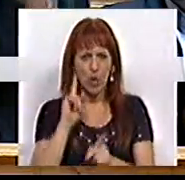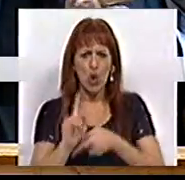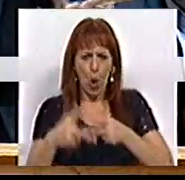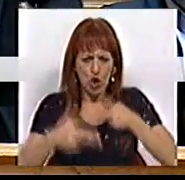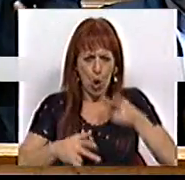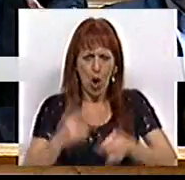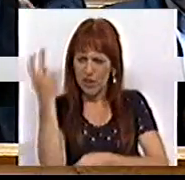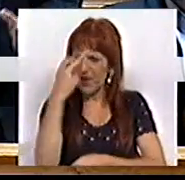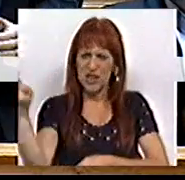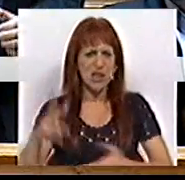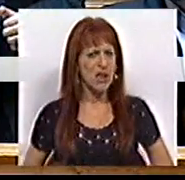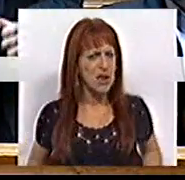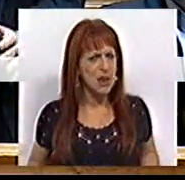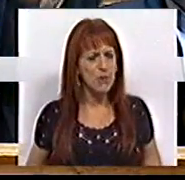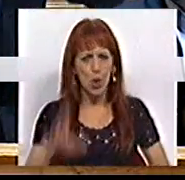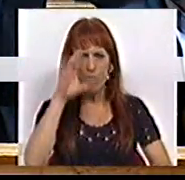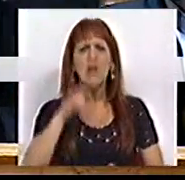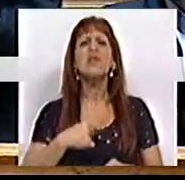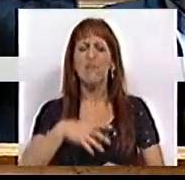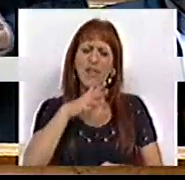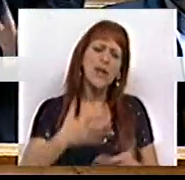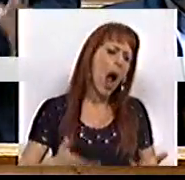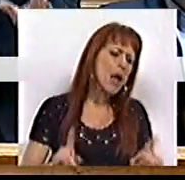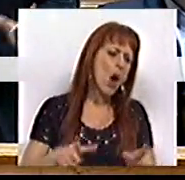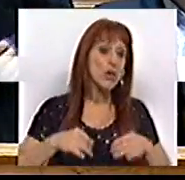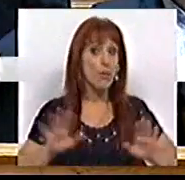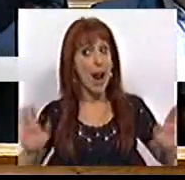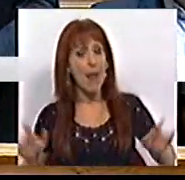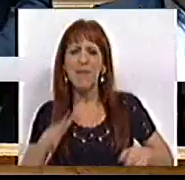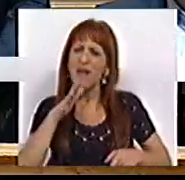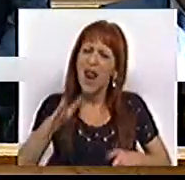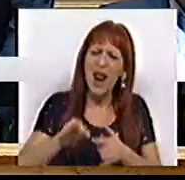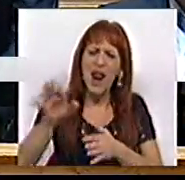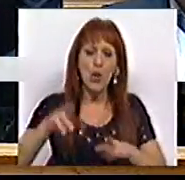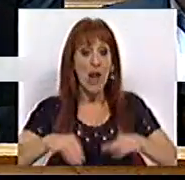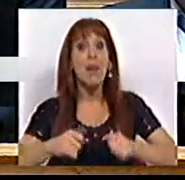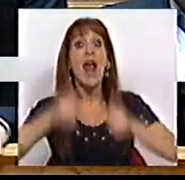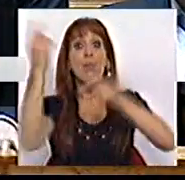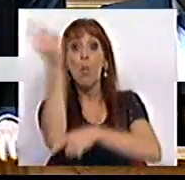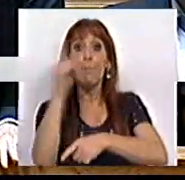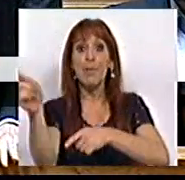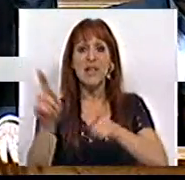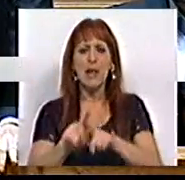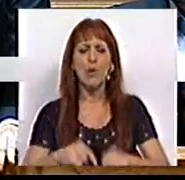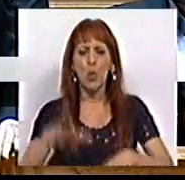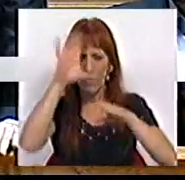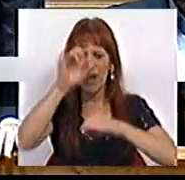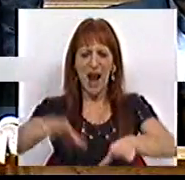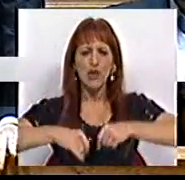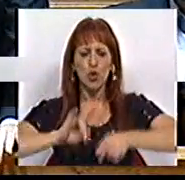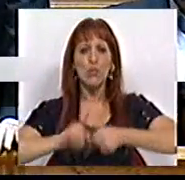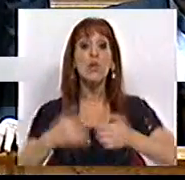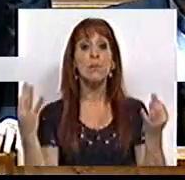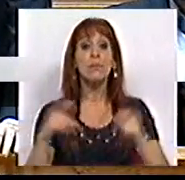que é o que os cortes são definitivos. O que o Governo vai dizer, na hora não assuma. E portanto seria bom que de uma vez por todas o Governo assumisse